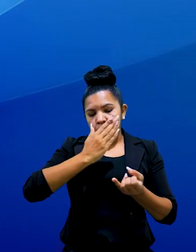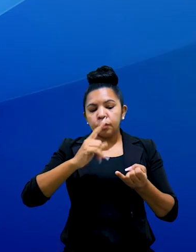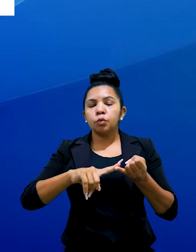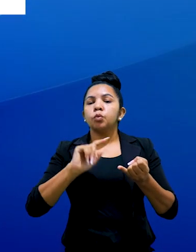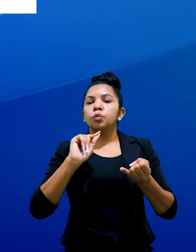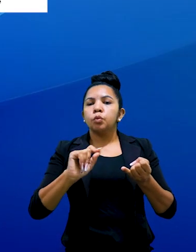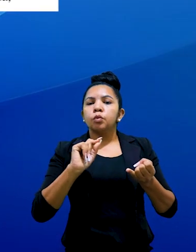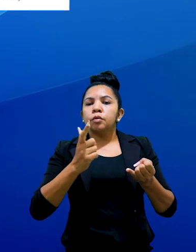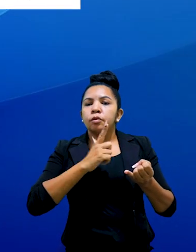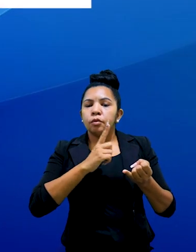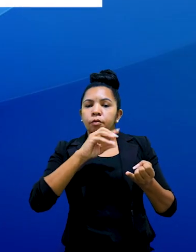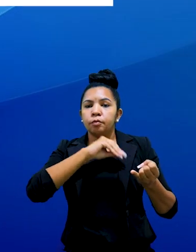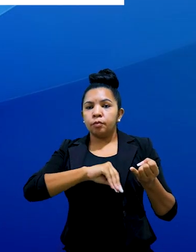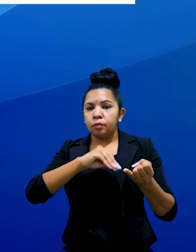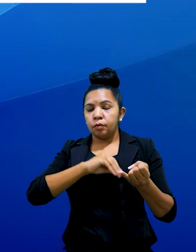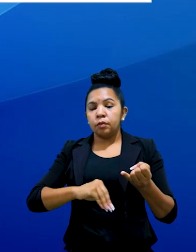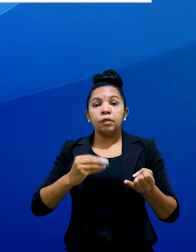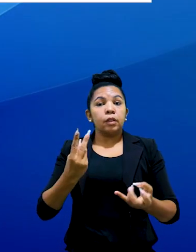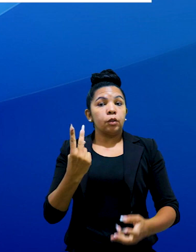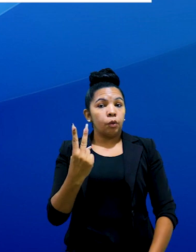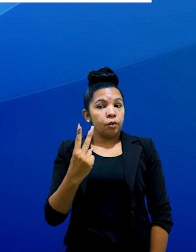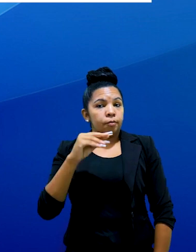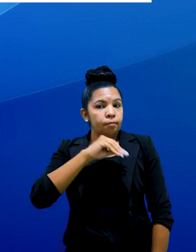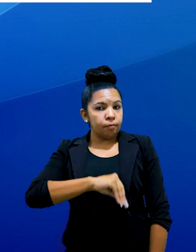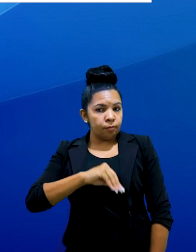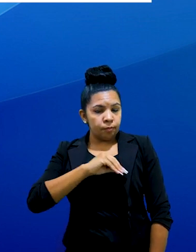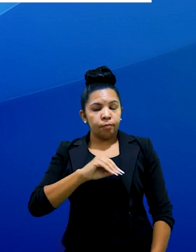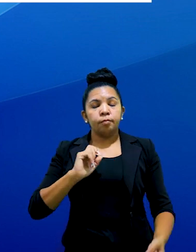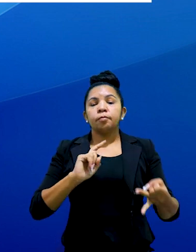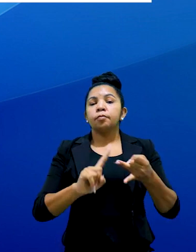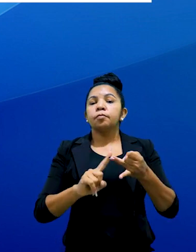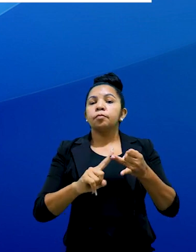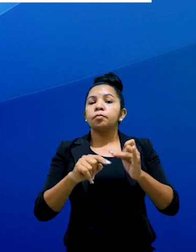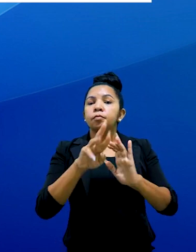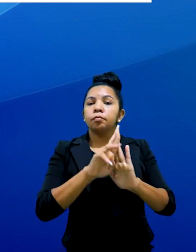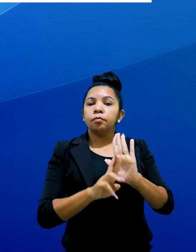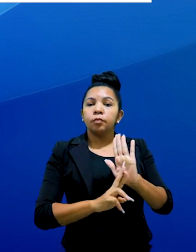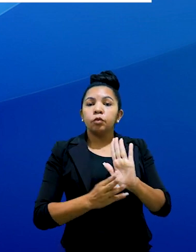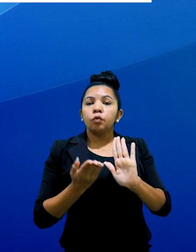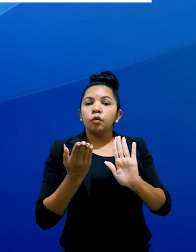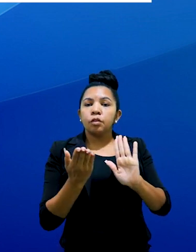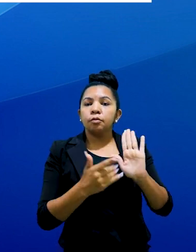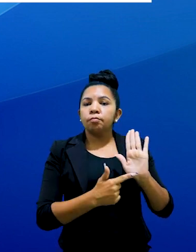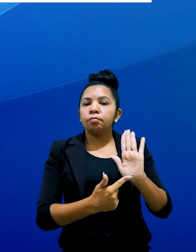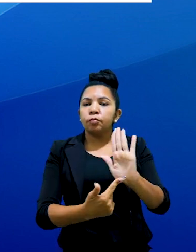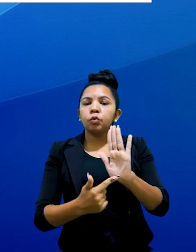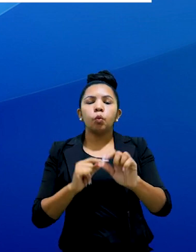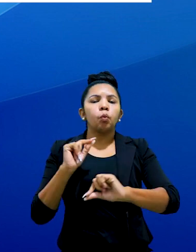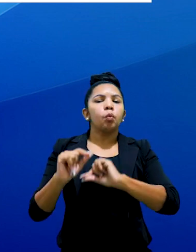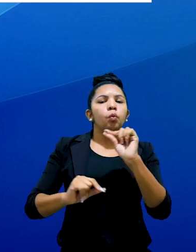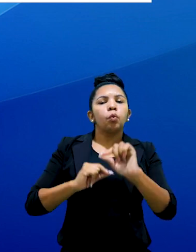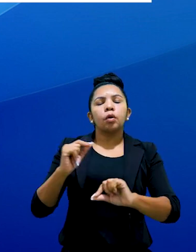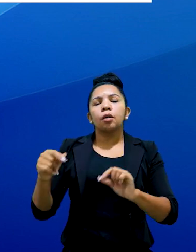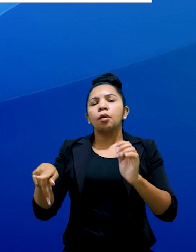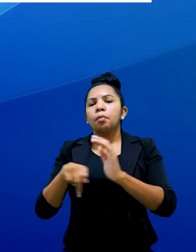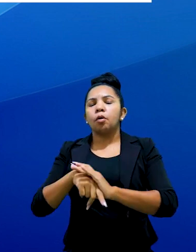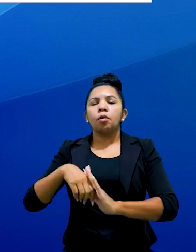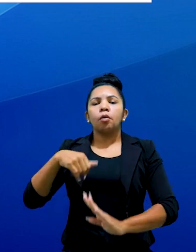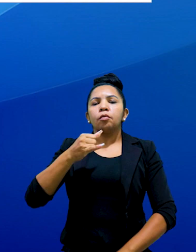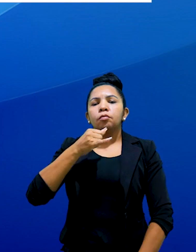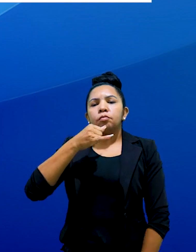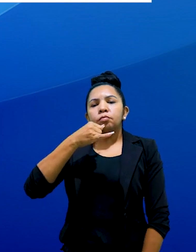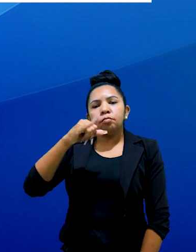Um critério é comprovante de renda inferior a dois salários mínimos. O outro critério é que você apresente uma